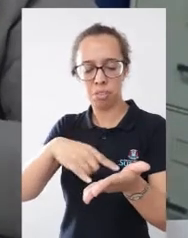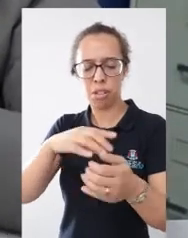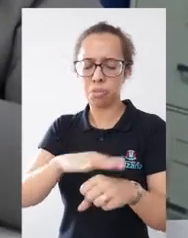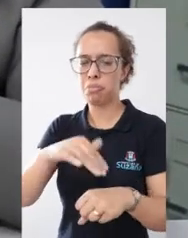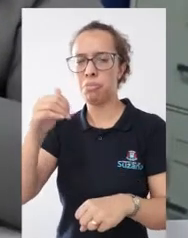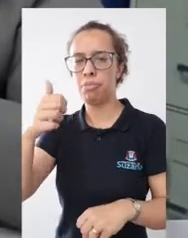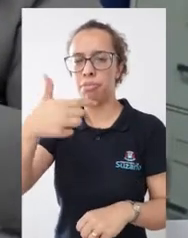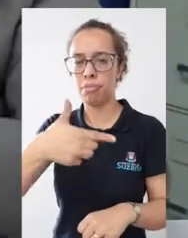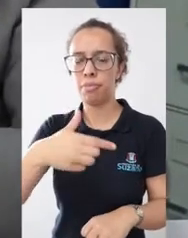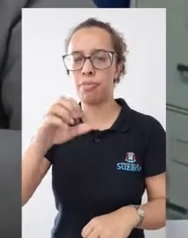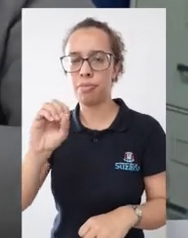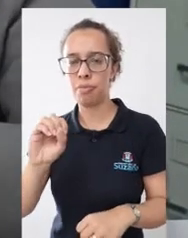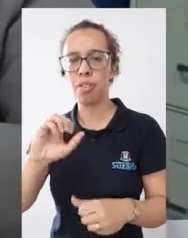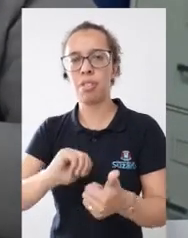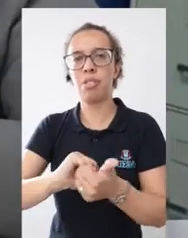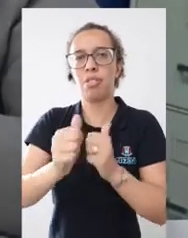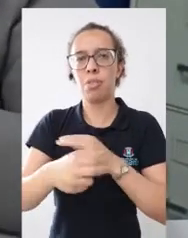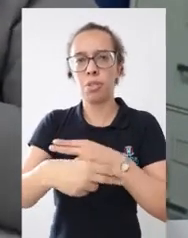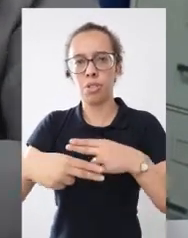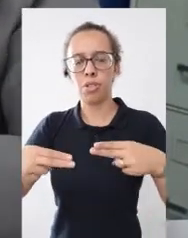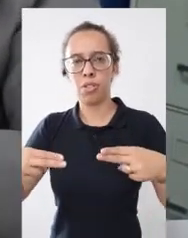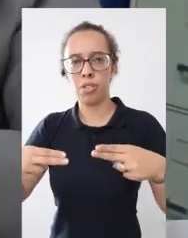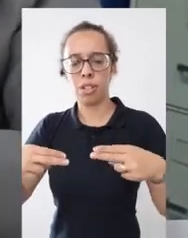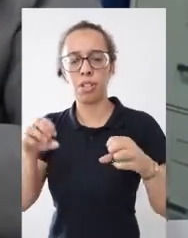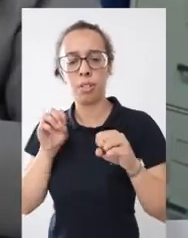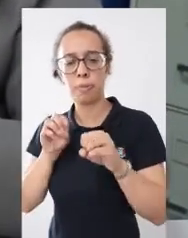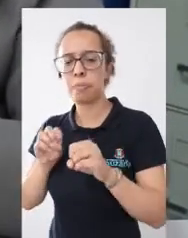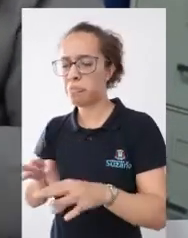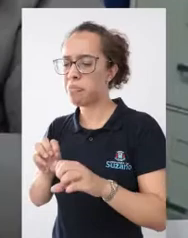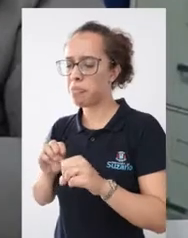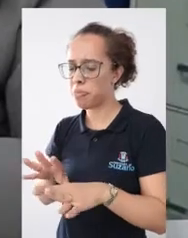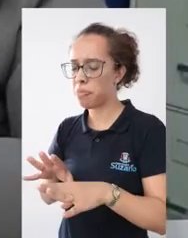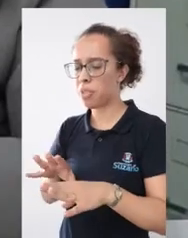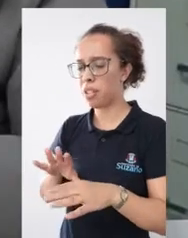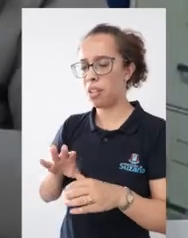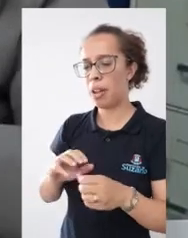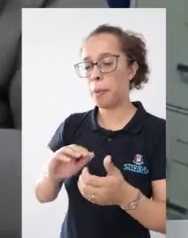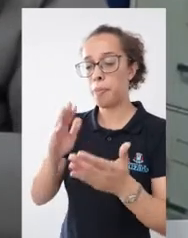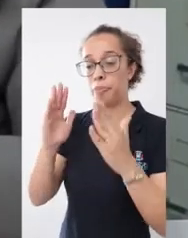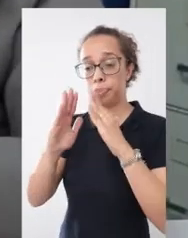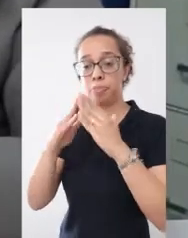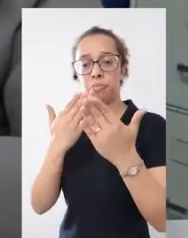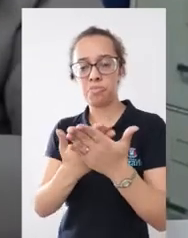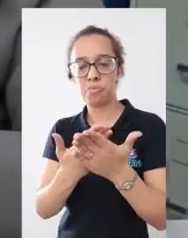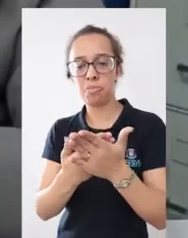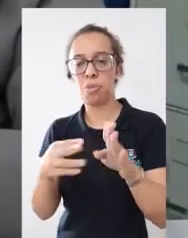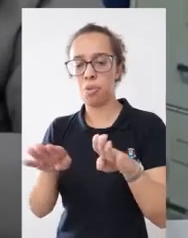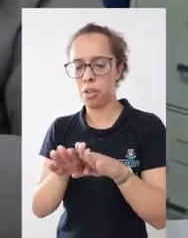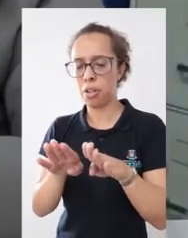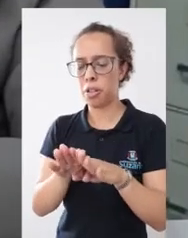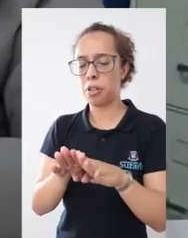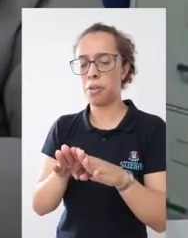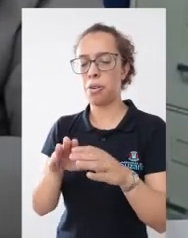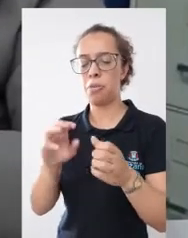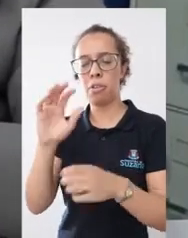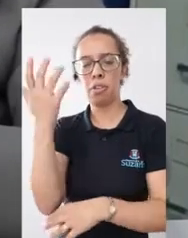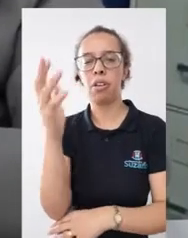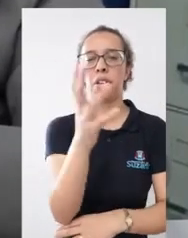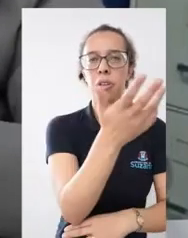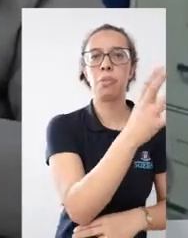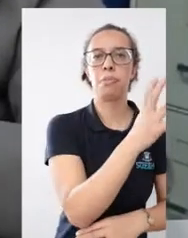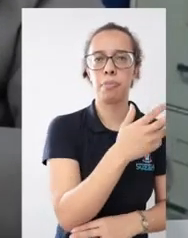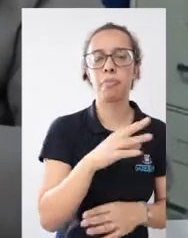provas municipais, em campos da cidade. O nosso limite para que esse ano sejam mais de 12 mil crianças,